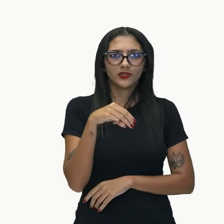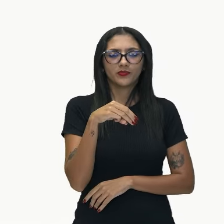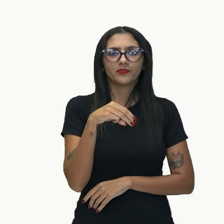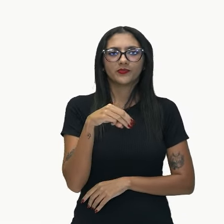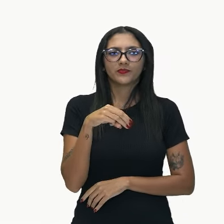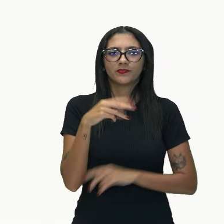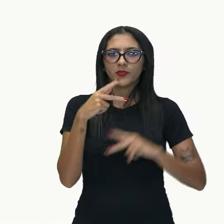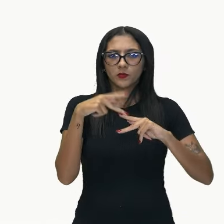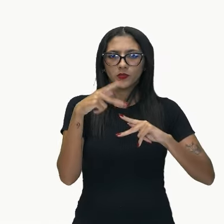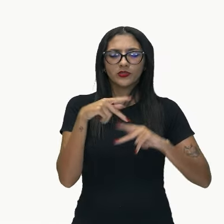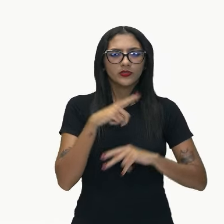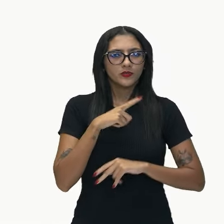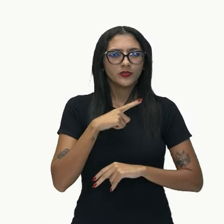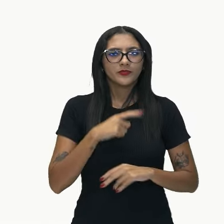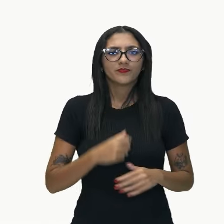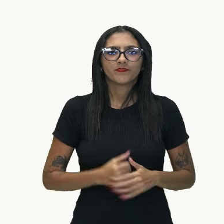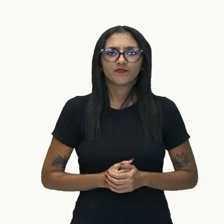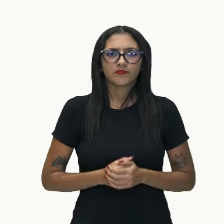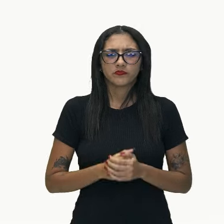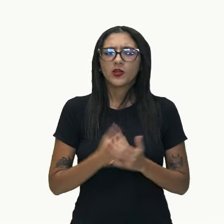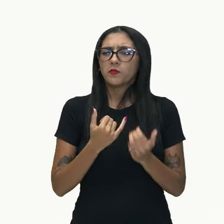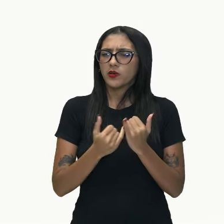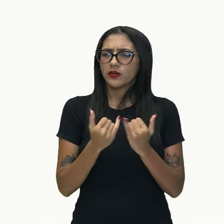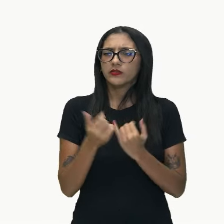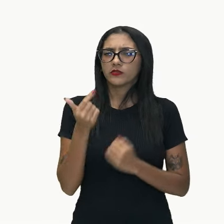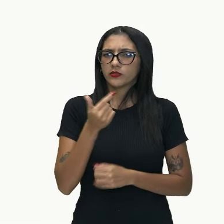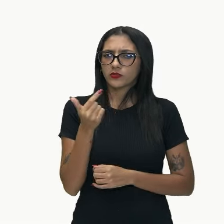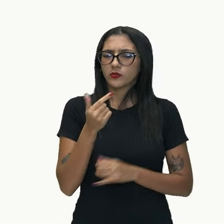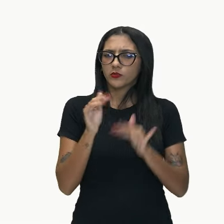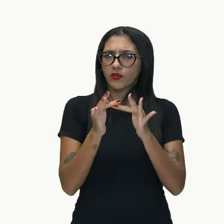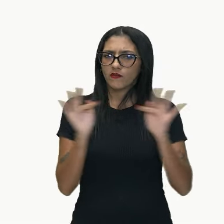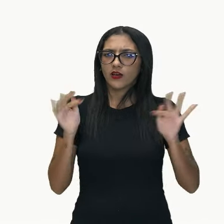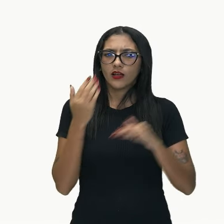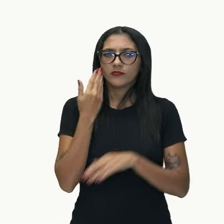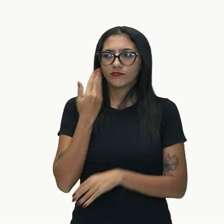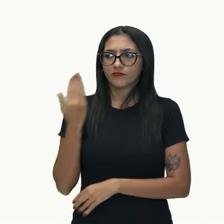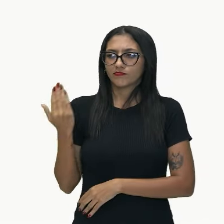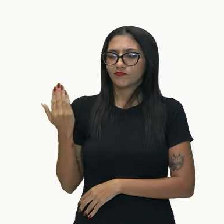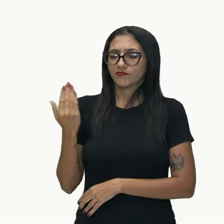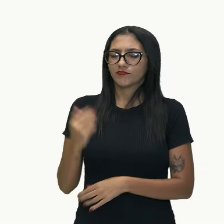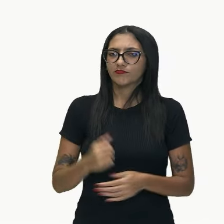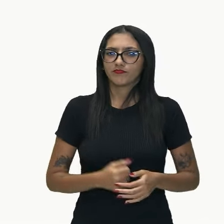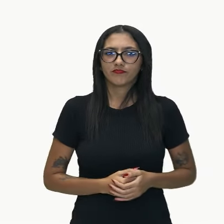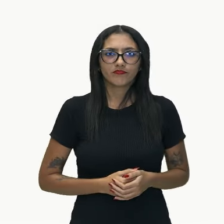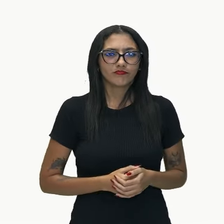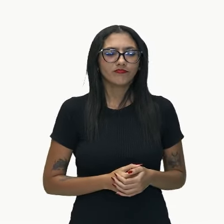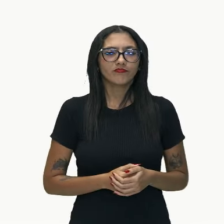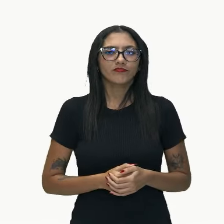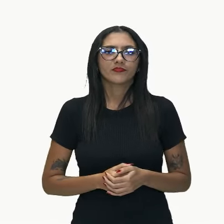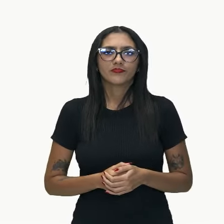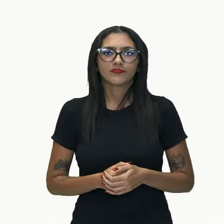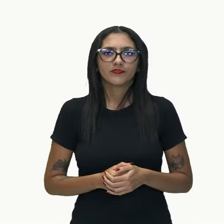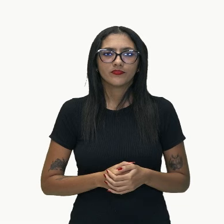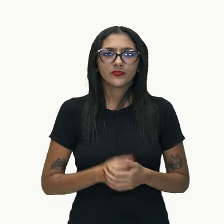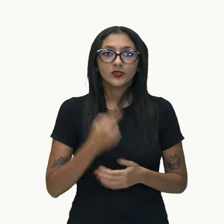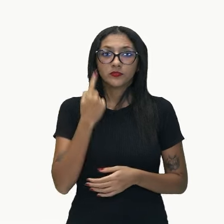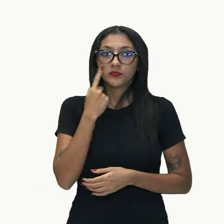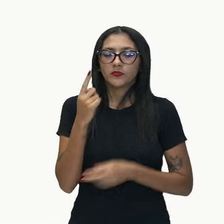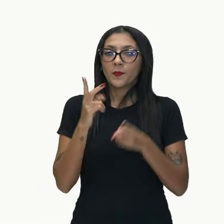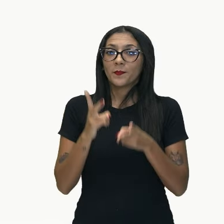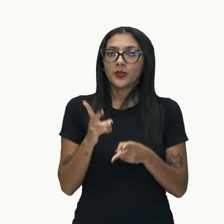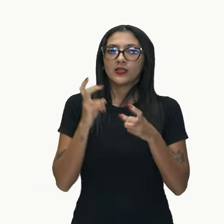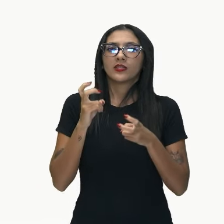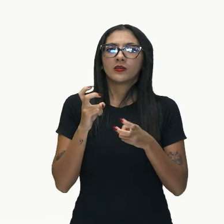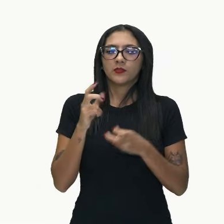Mesma coisa no nosso segundo exemplo. Não me oponho a que você viaje. Temos aqui o quezinho, identifiquei, mas